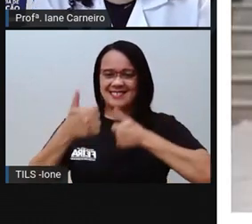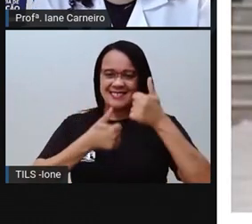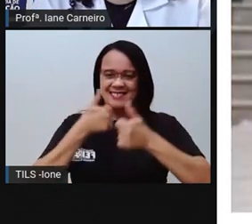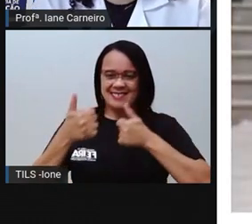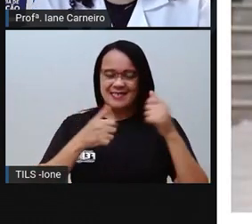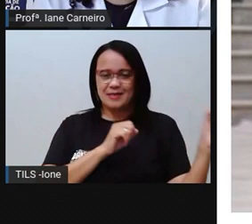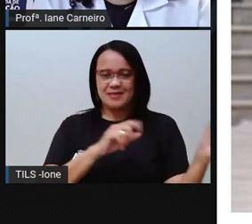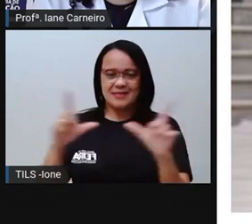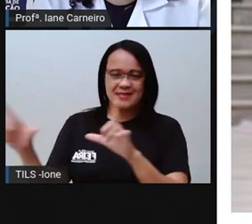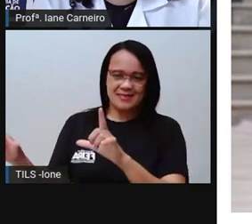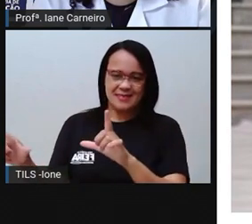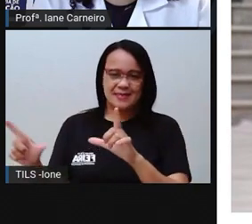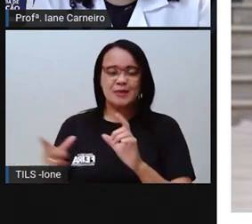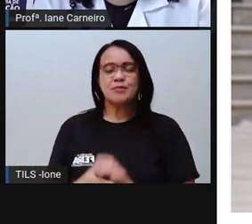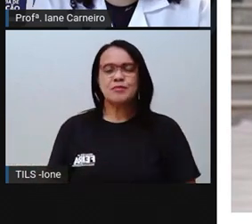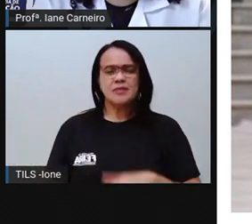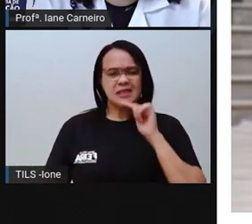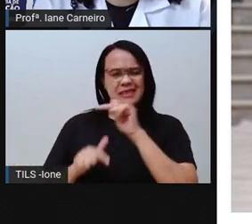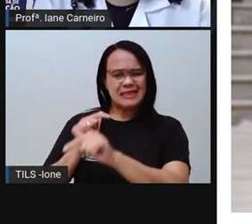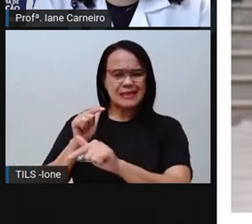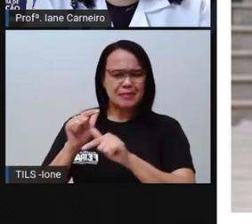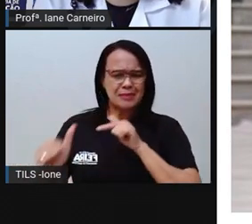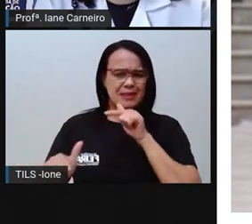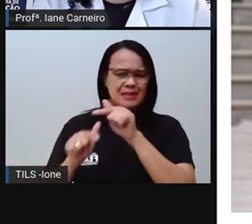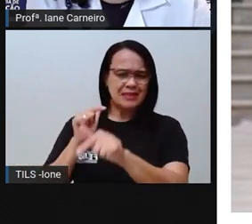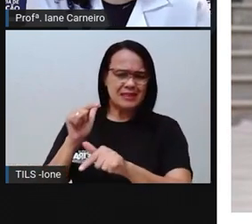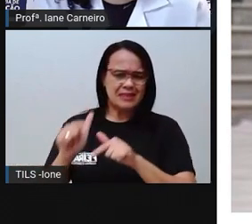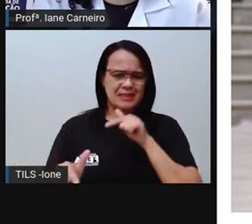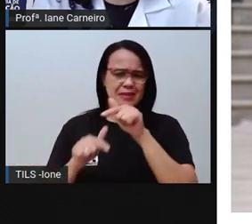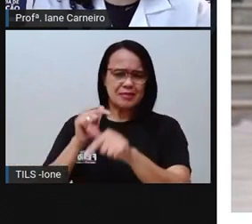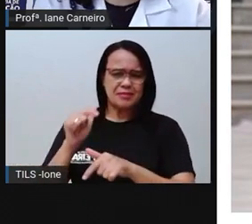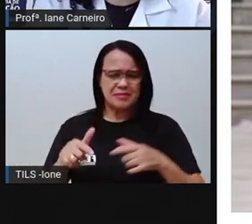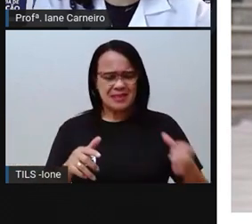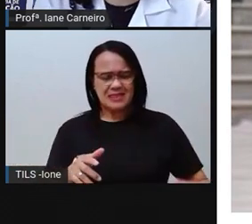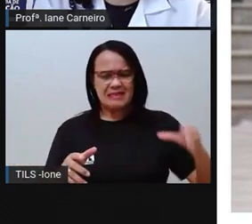Próximo. Trabalhar. Olha, essa criança tá catando, né?